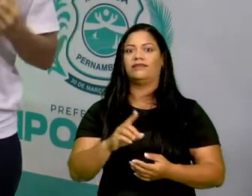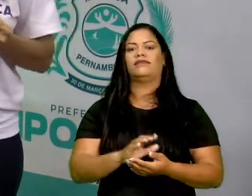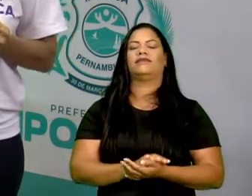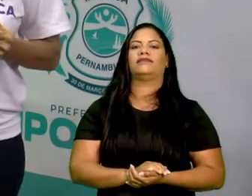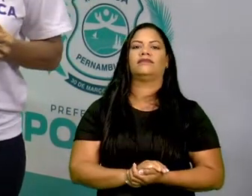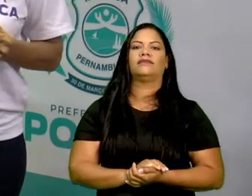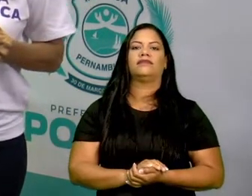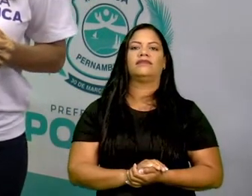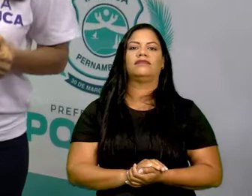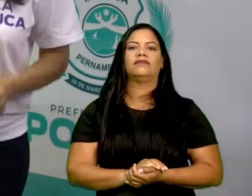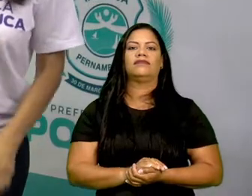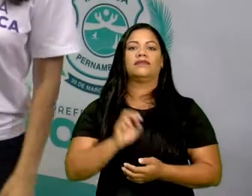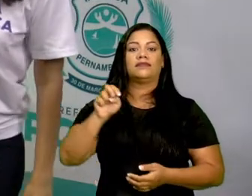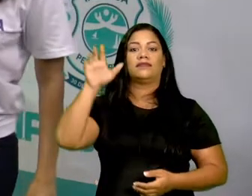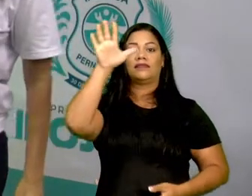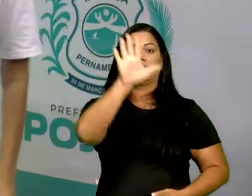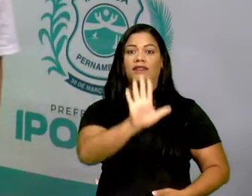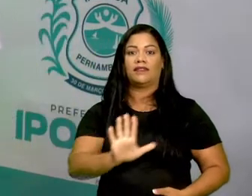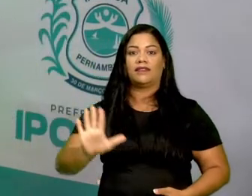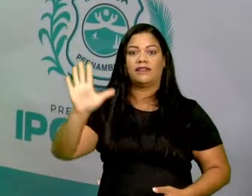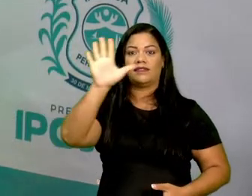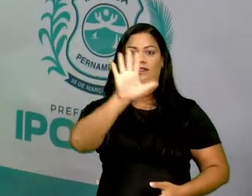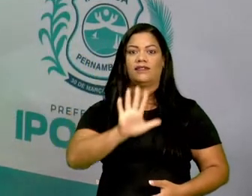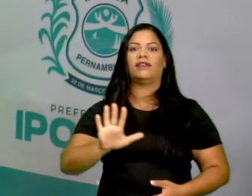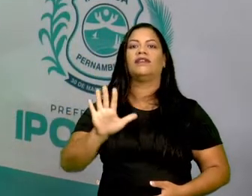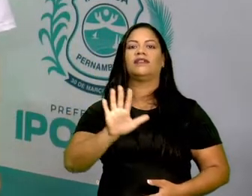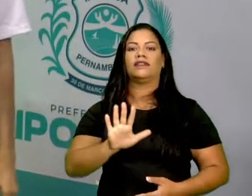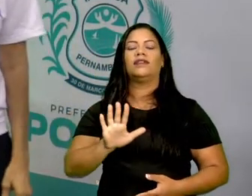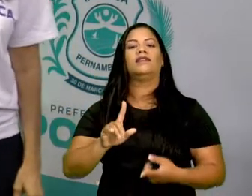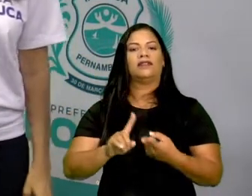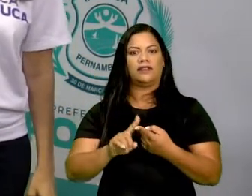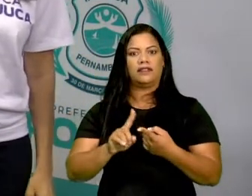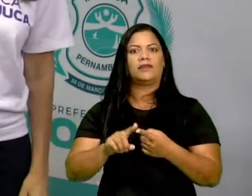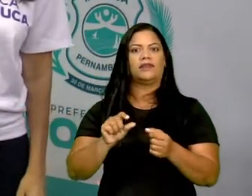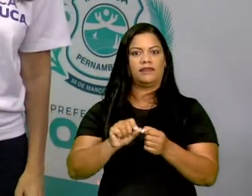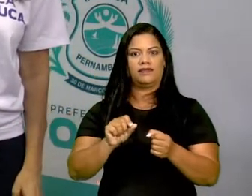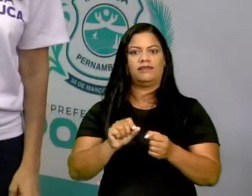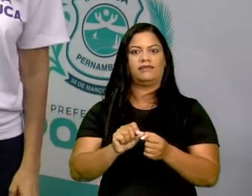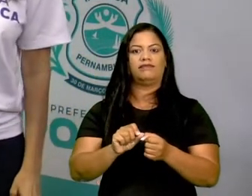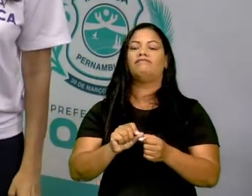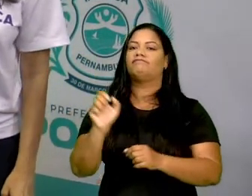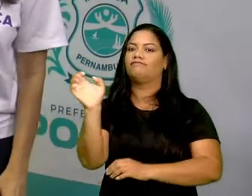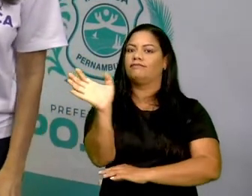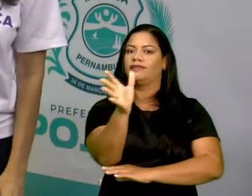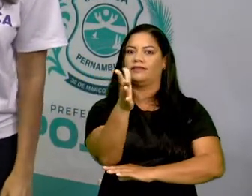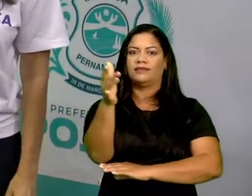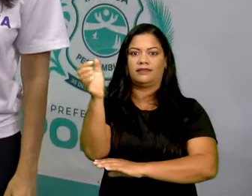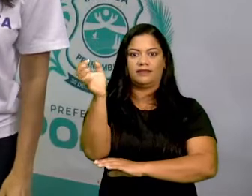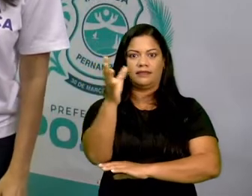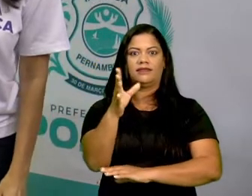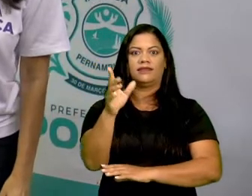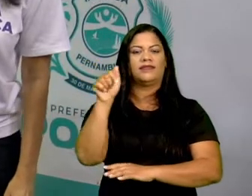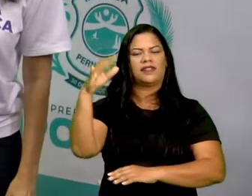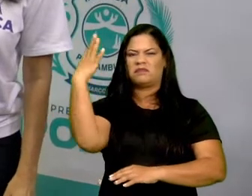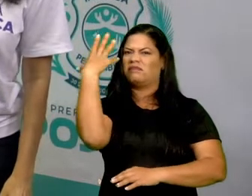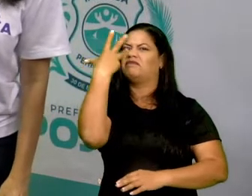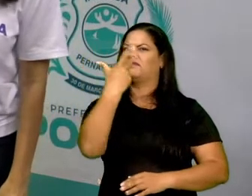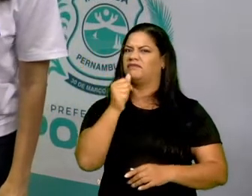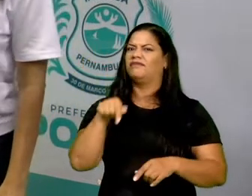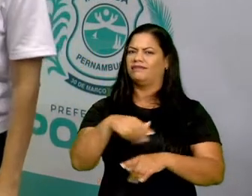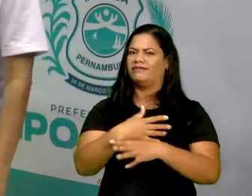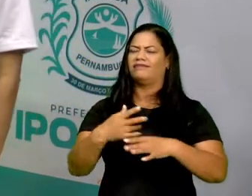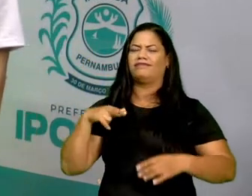nacional, podemos também fazer o hasteamento da bandeira. A nossa bandeira é linda e maravilhosa.